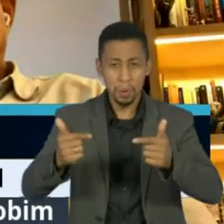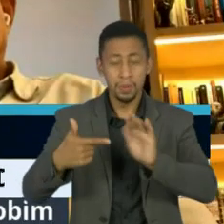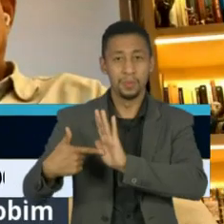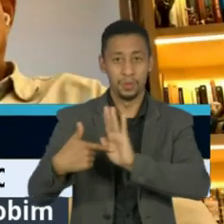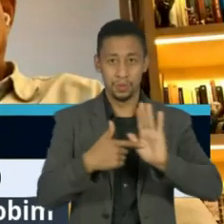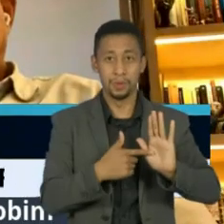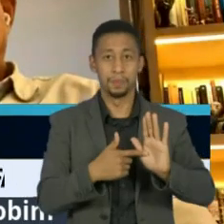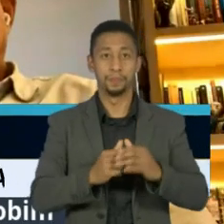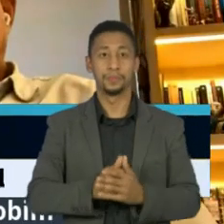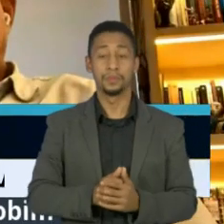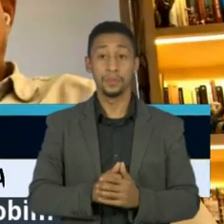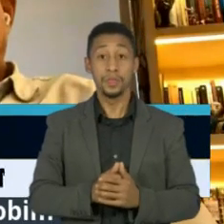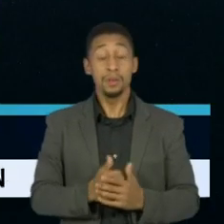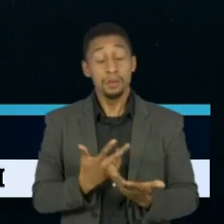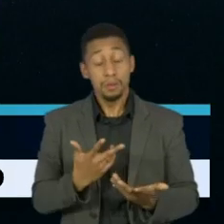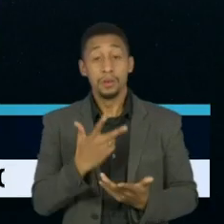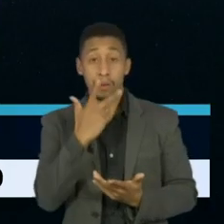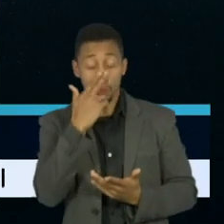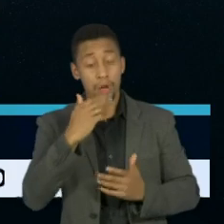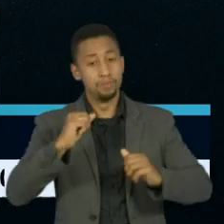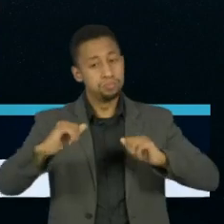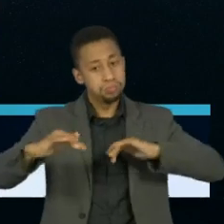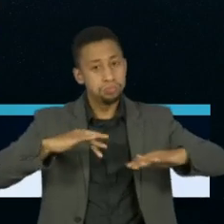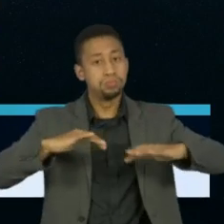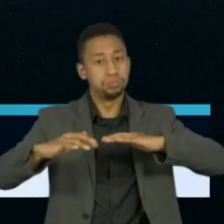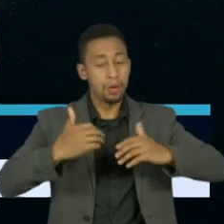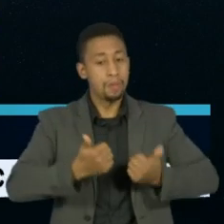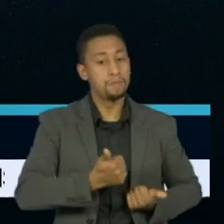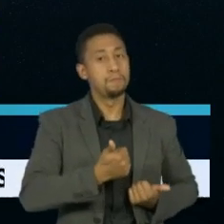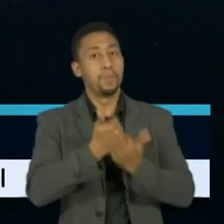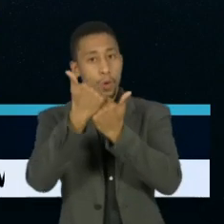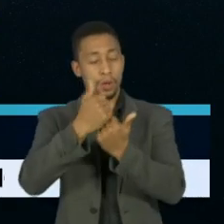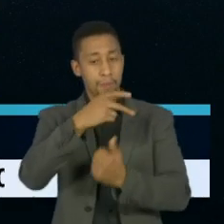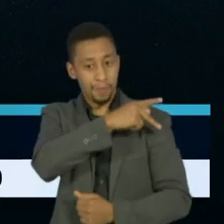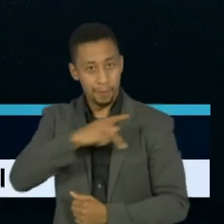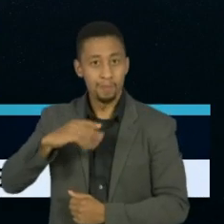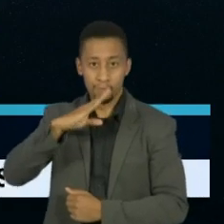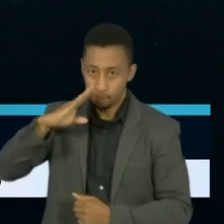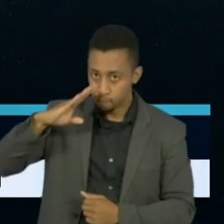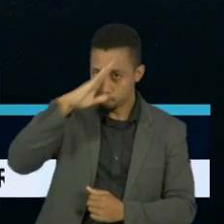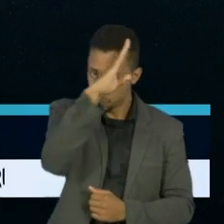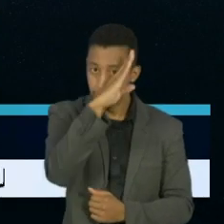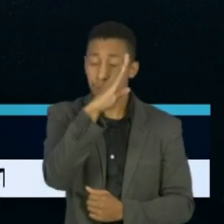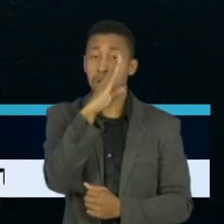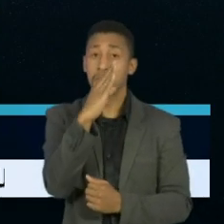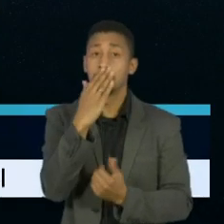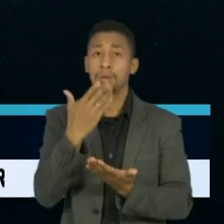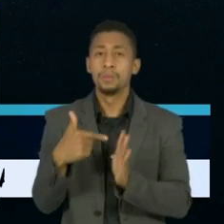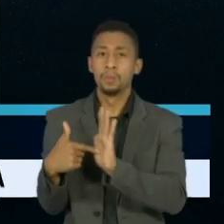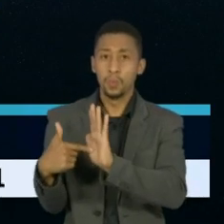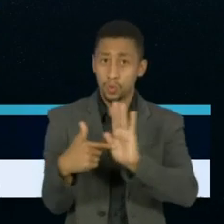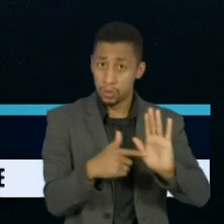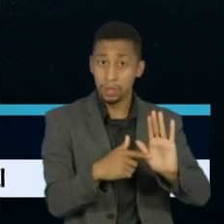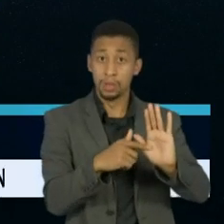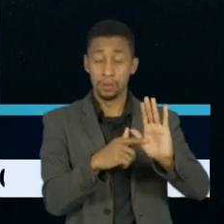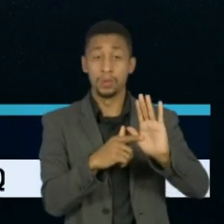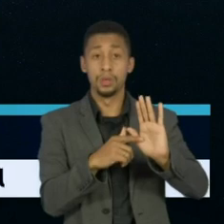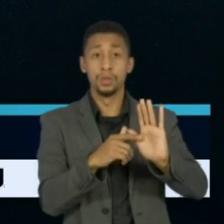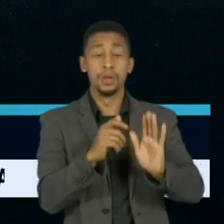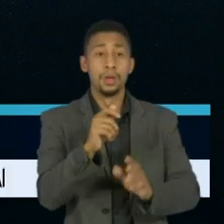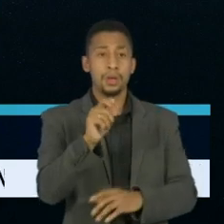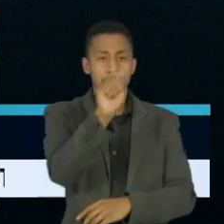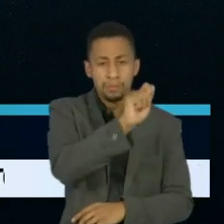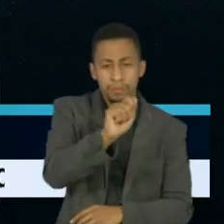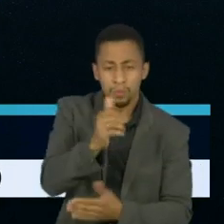movimento que apoia o presidente nessa linha de colocar as instituições numa posição